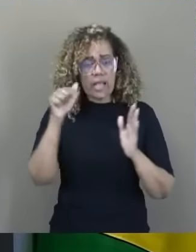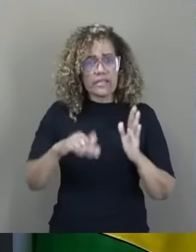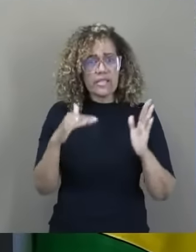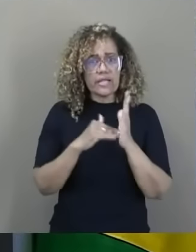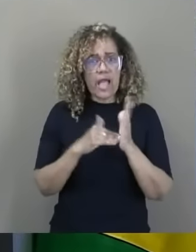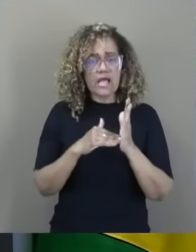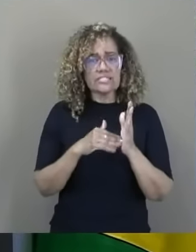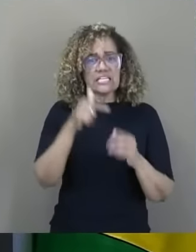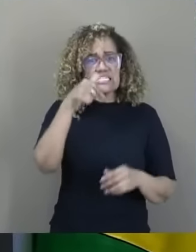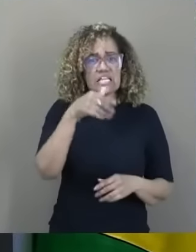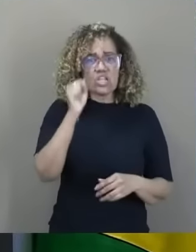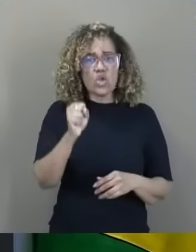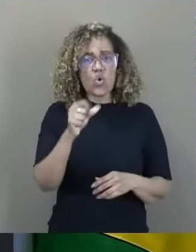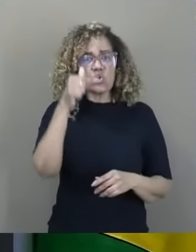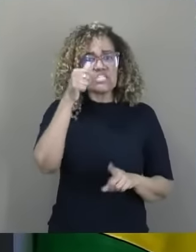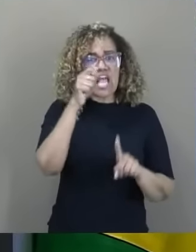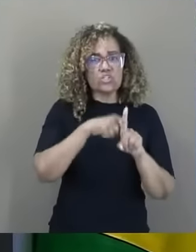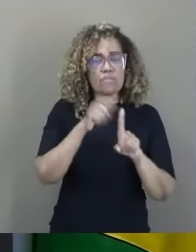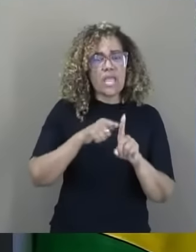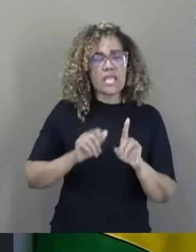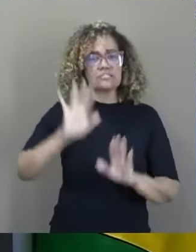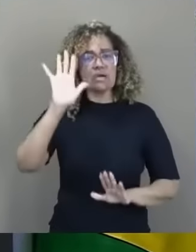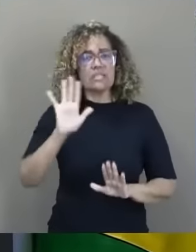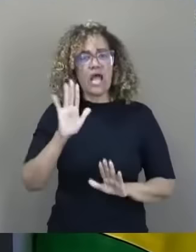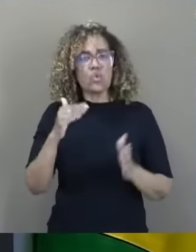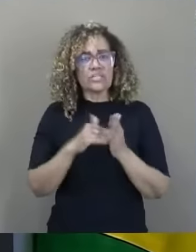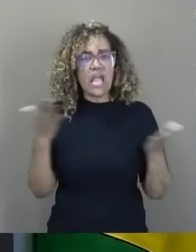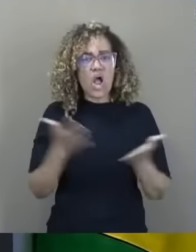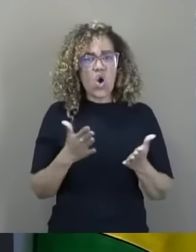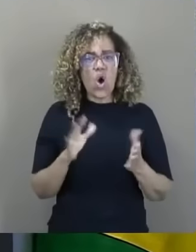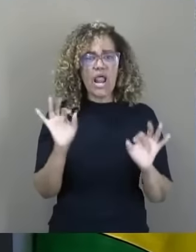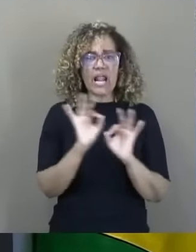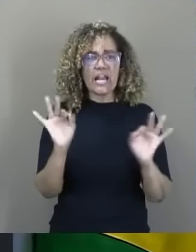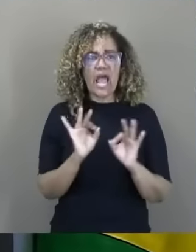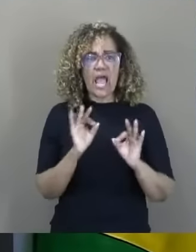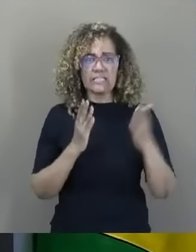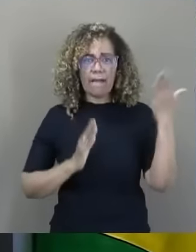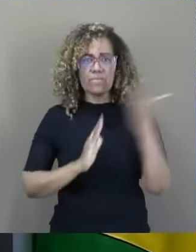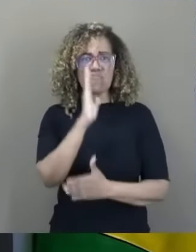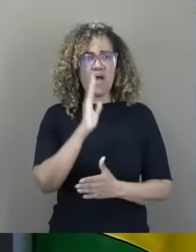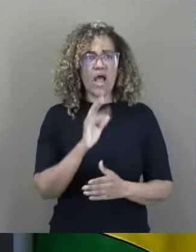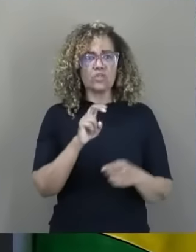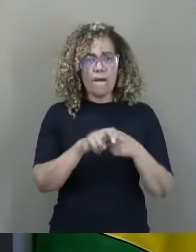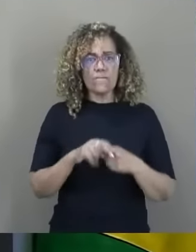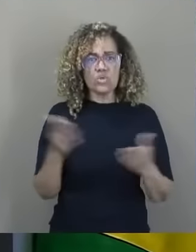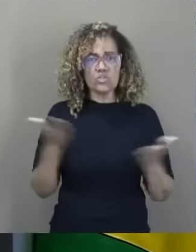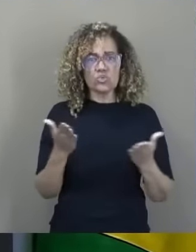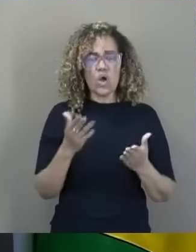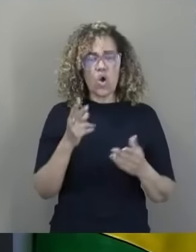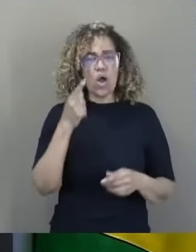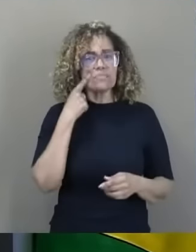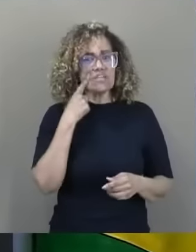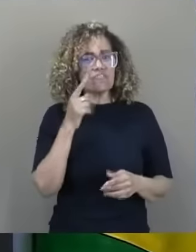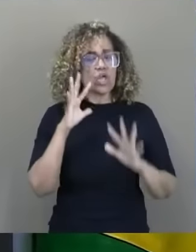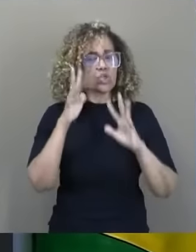78 em sete meses de mandato, e até agora não tive um projeto aprovado. E eu provo pra vocês aqui agora que todos os